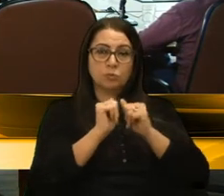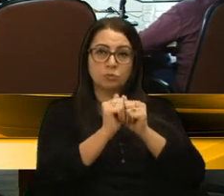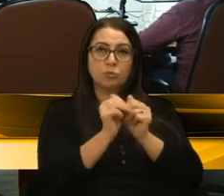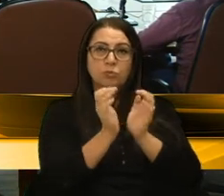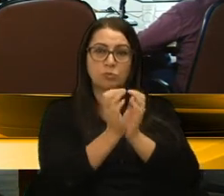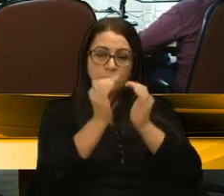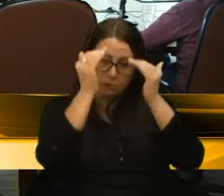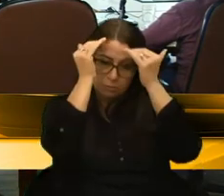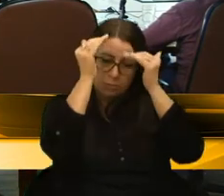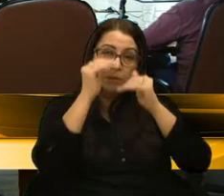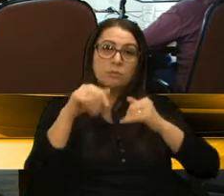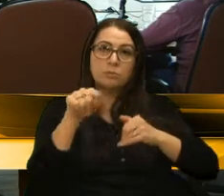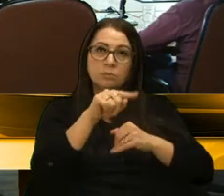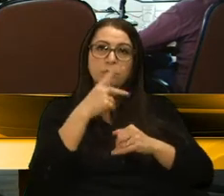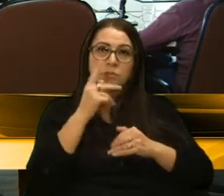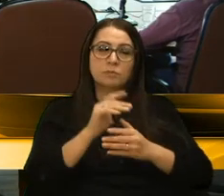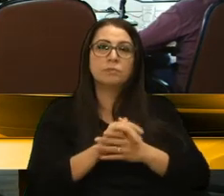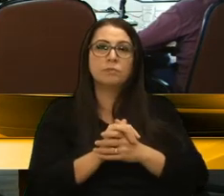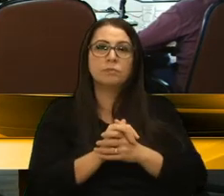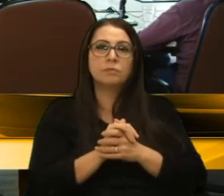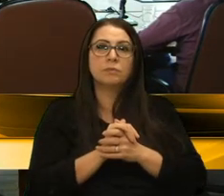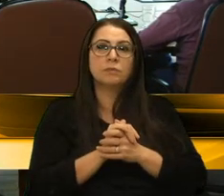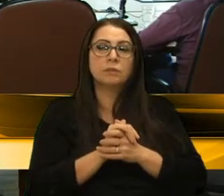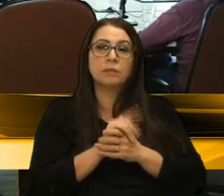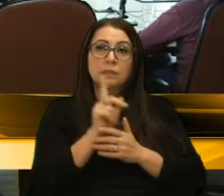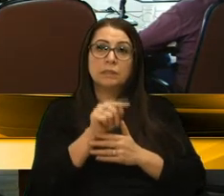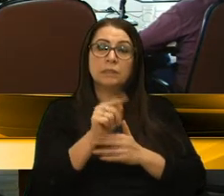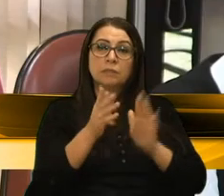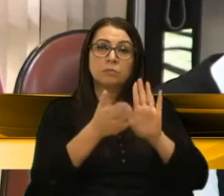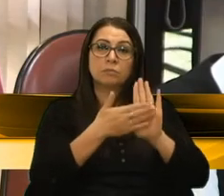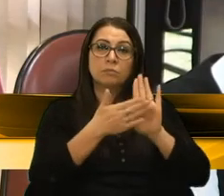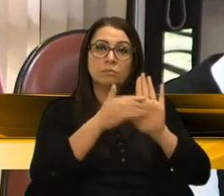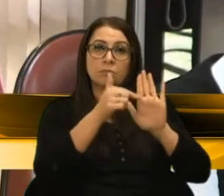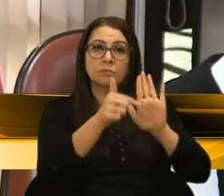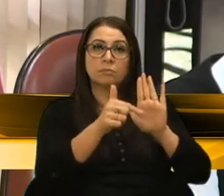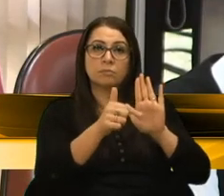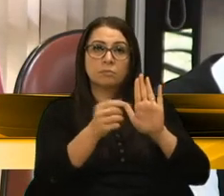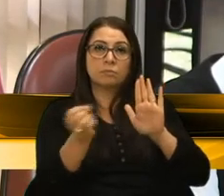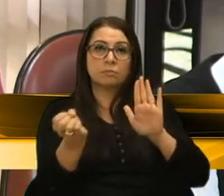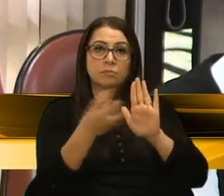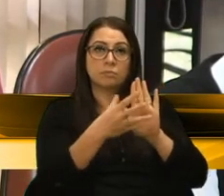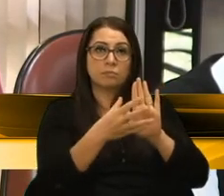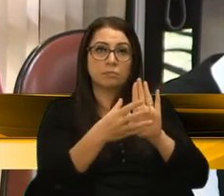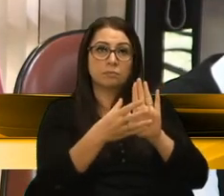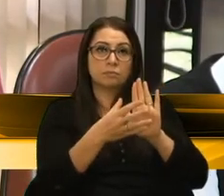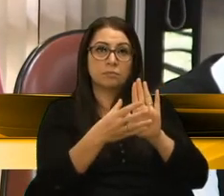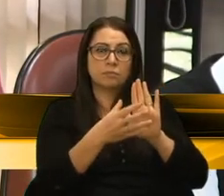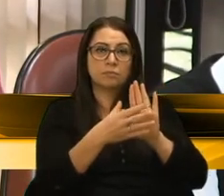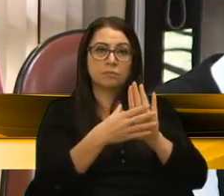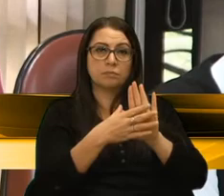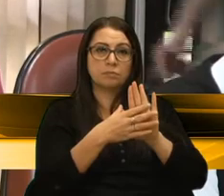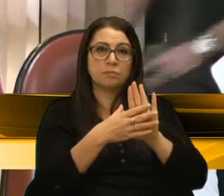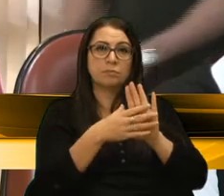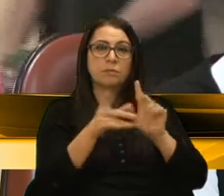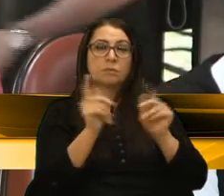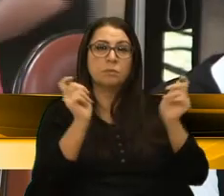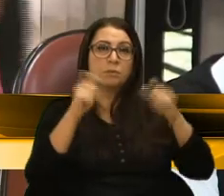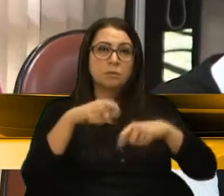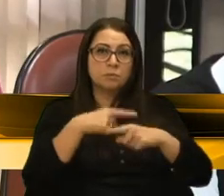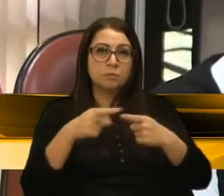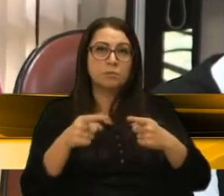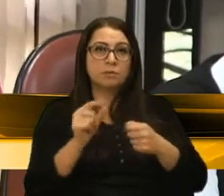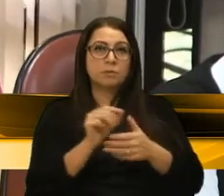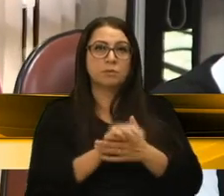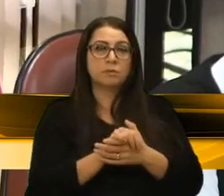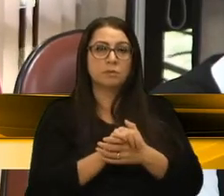a gente respeita, como eu já falei. No entanto, essa proposição, ela inovava, inova e possibilita com